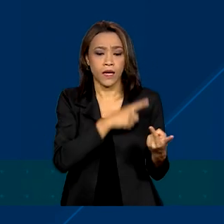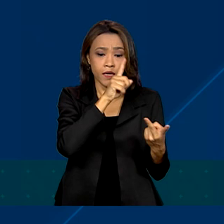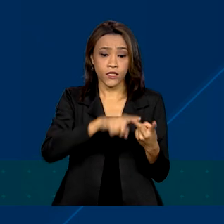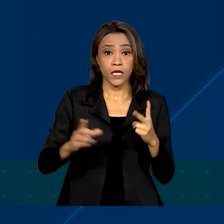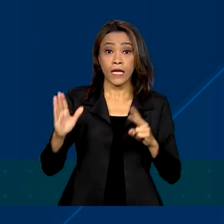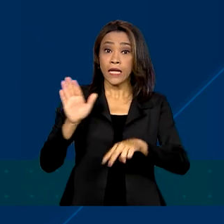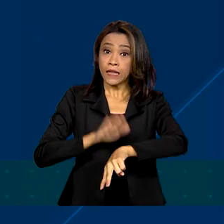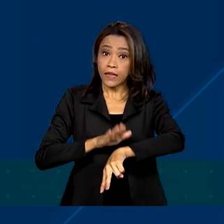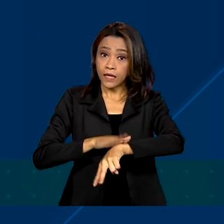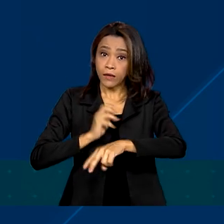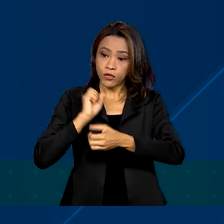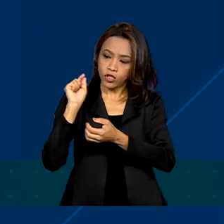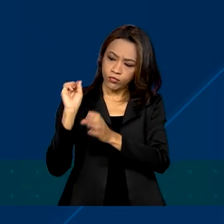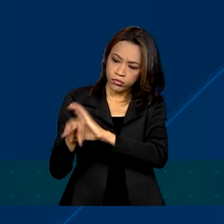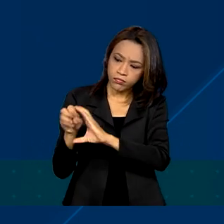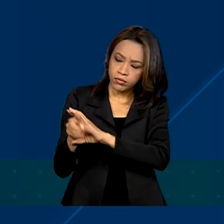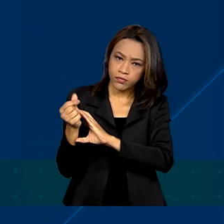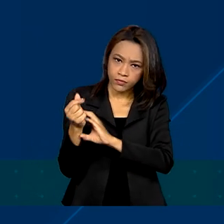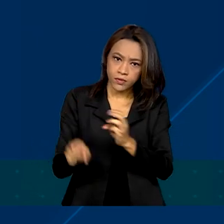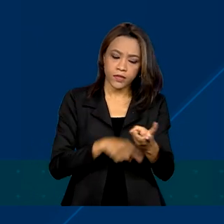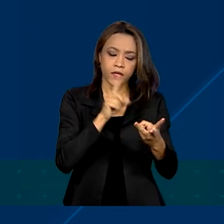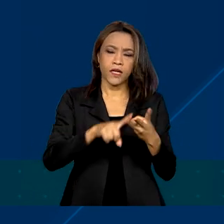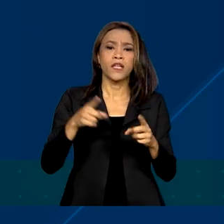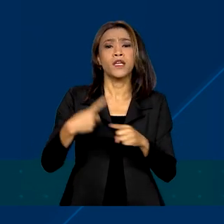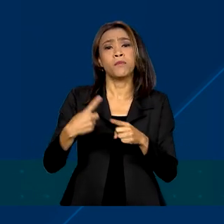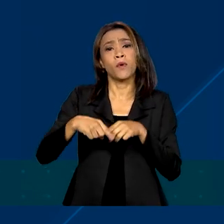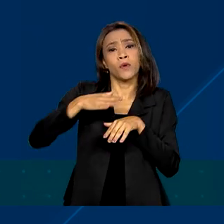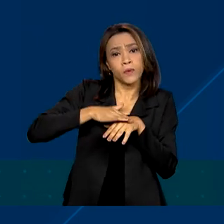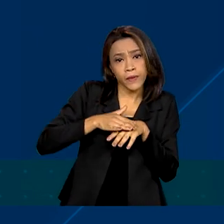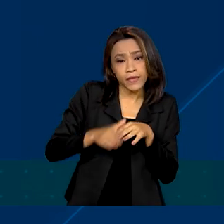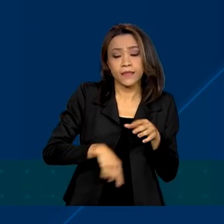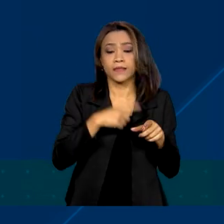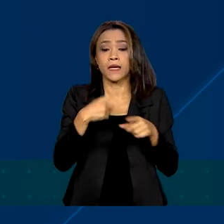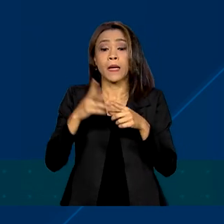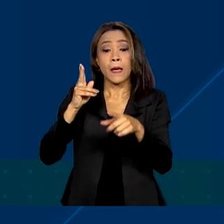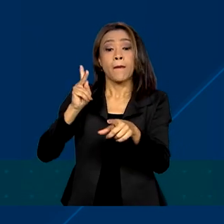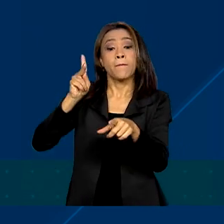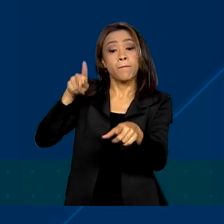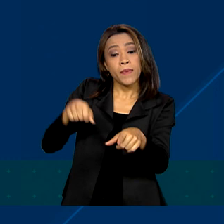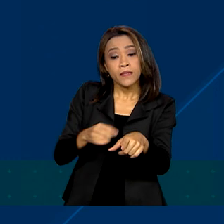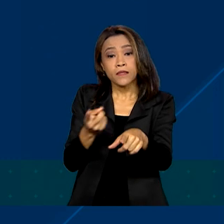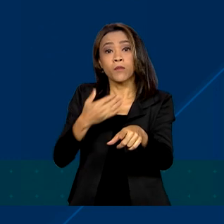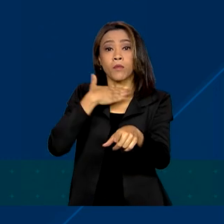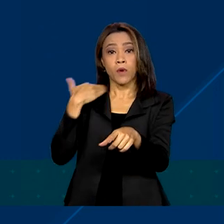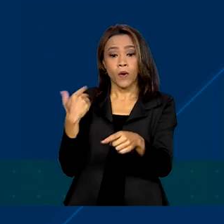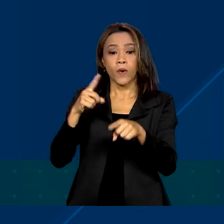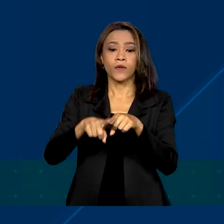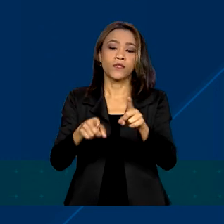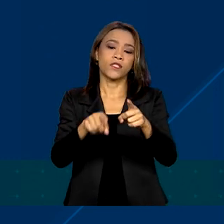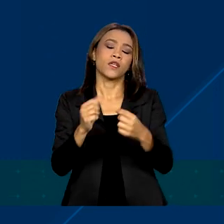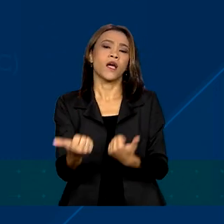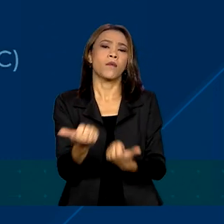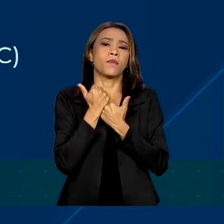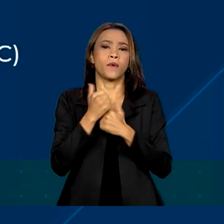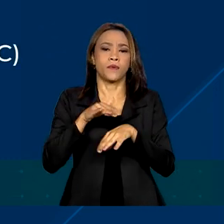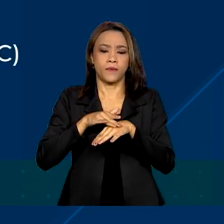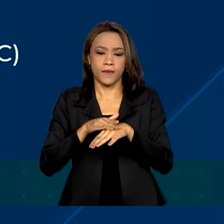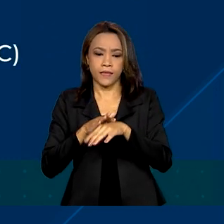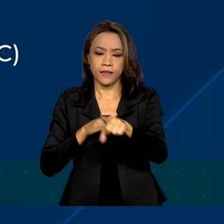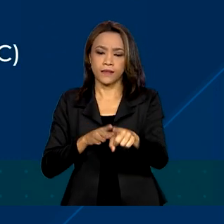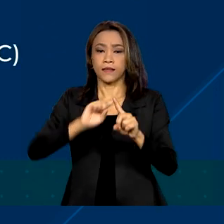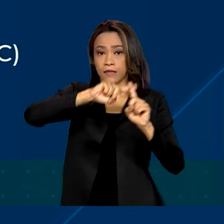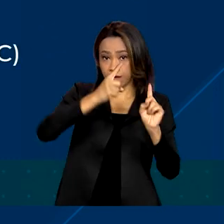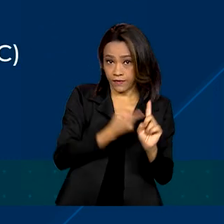por tempo de contribuição e por invalidez. A pensão por morte, o auxílio doença, o salário maternidade e o